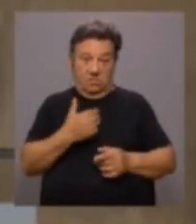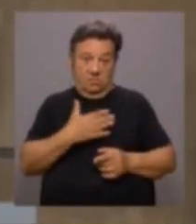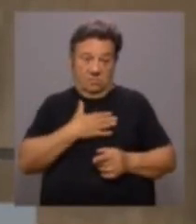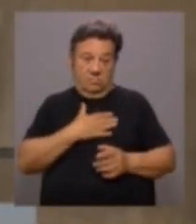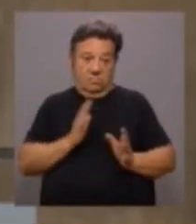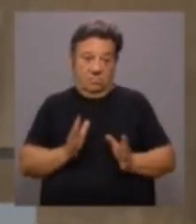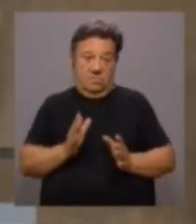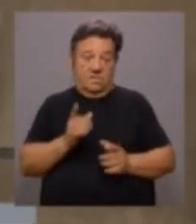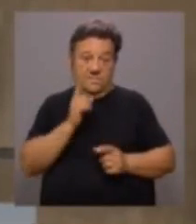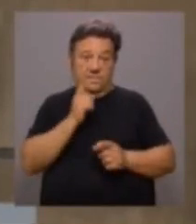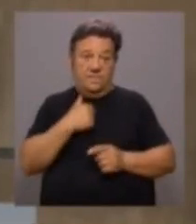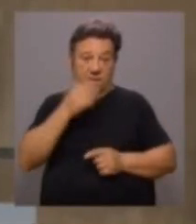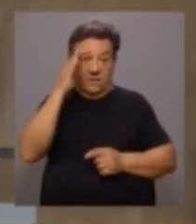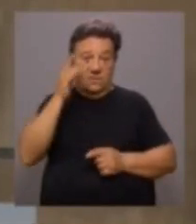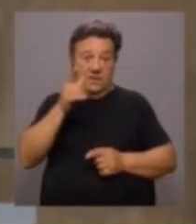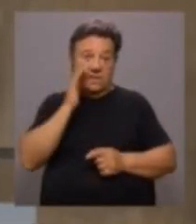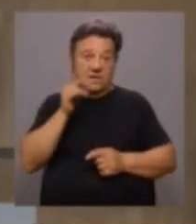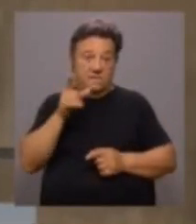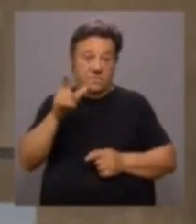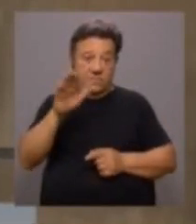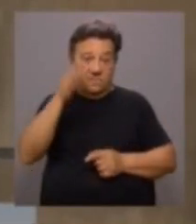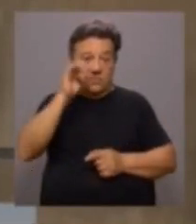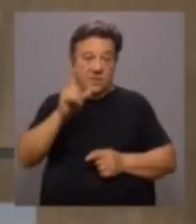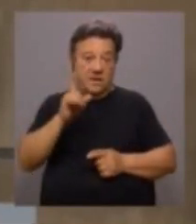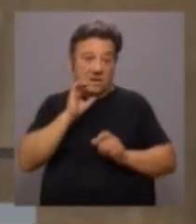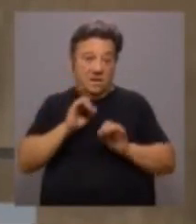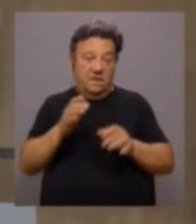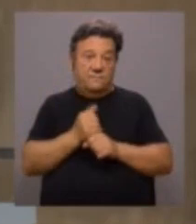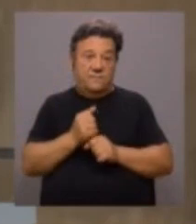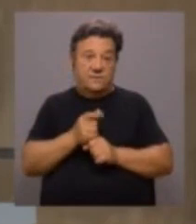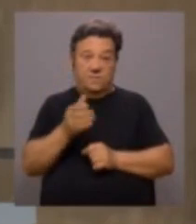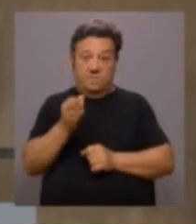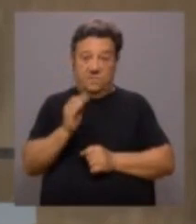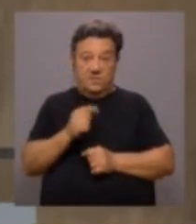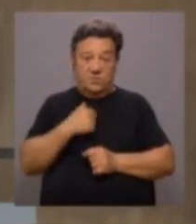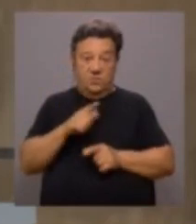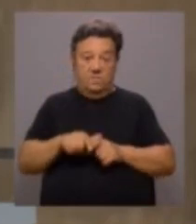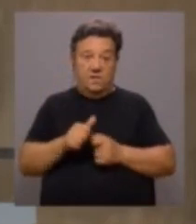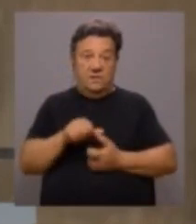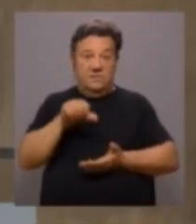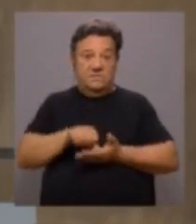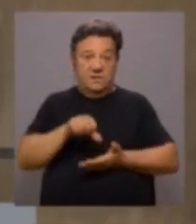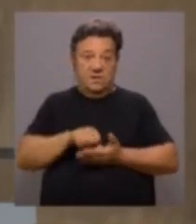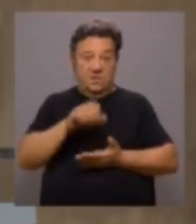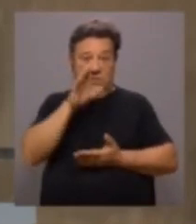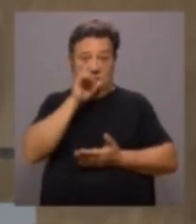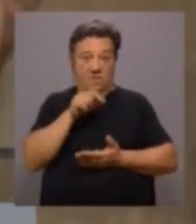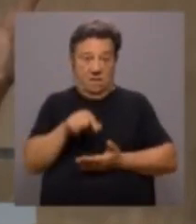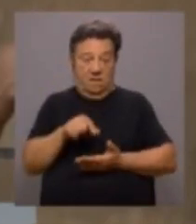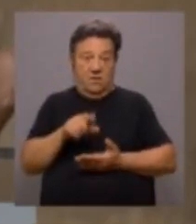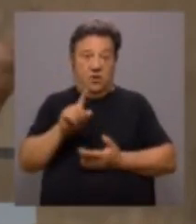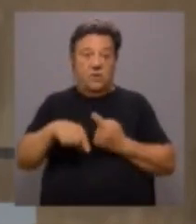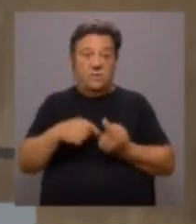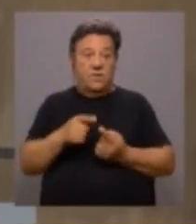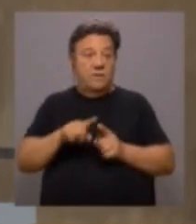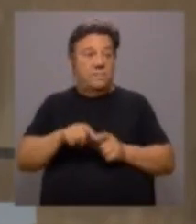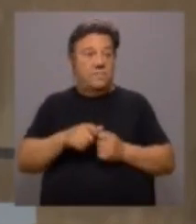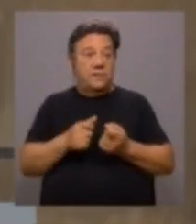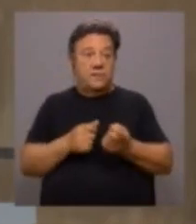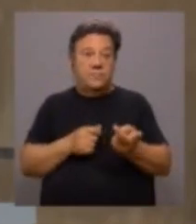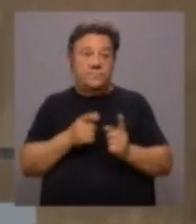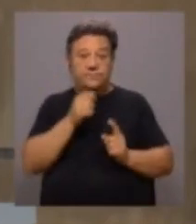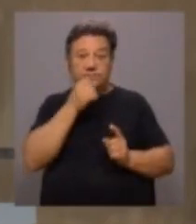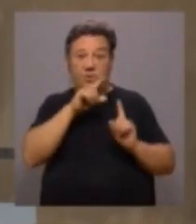esta... eu acho que a tentativa aqui do primeiro-ministro é clara, é fazer do PS o partido central do regime e depois os outros partidos estão